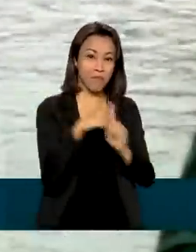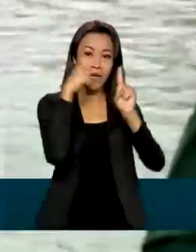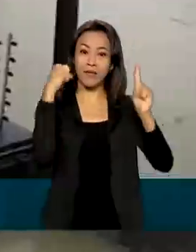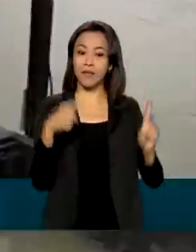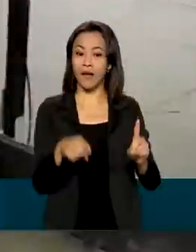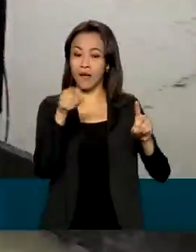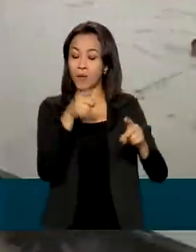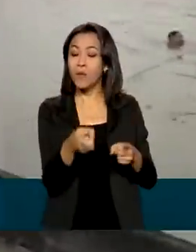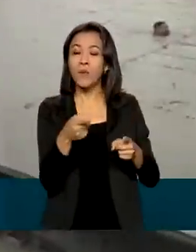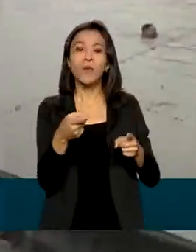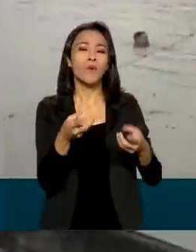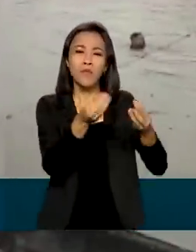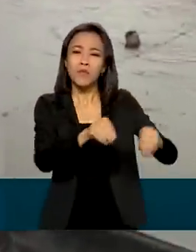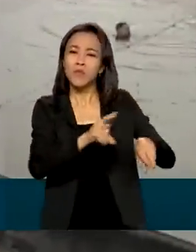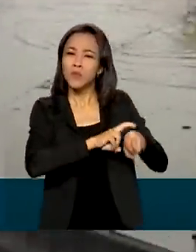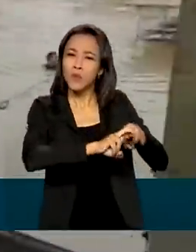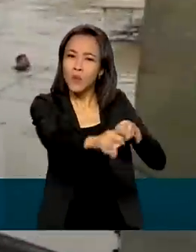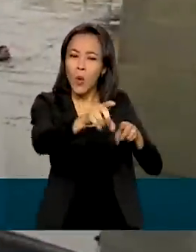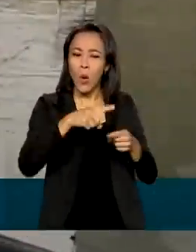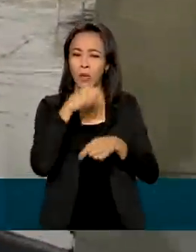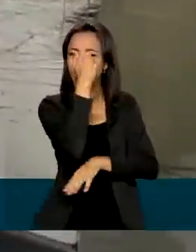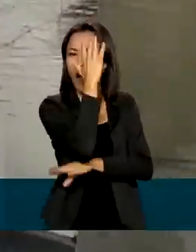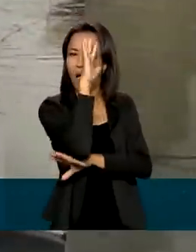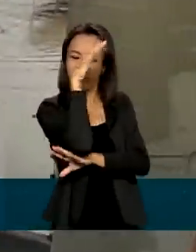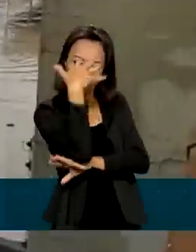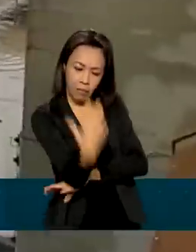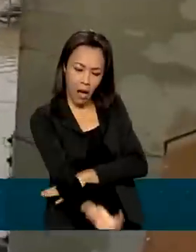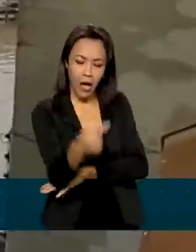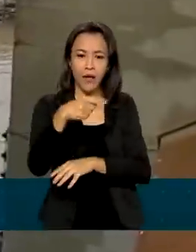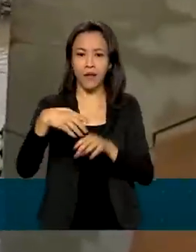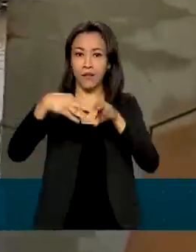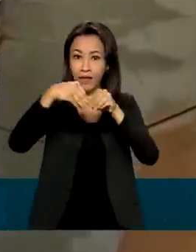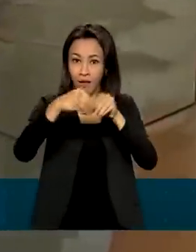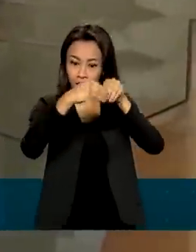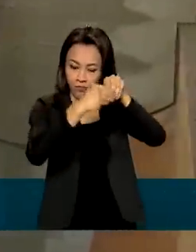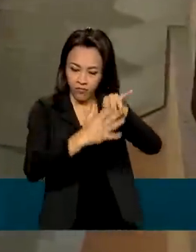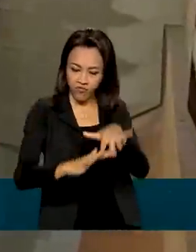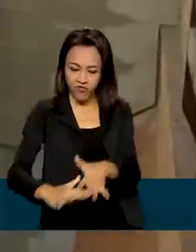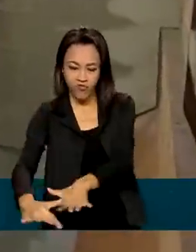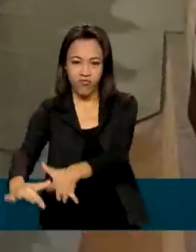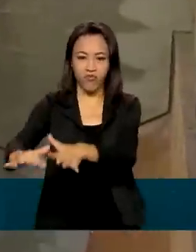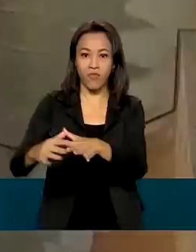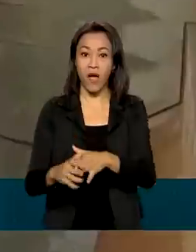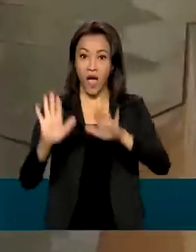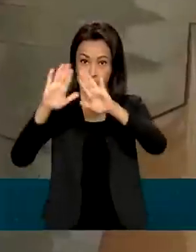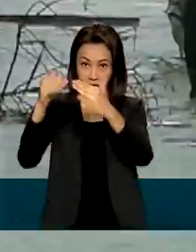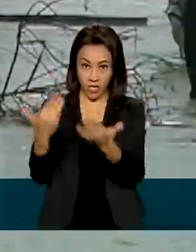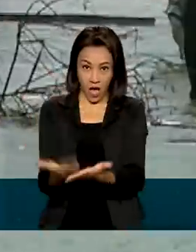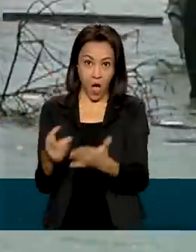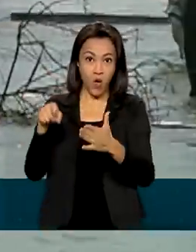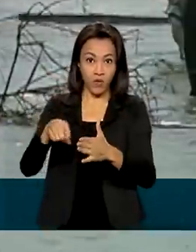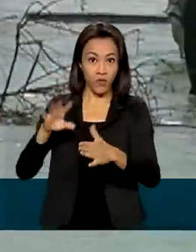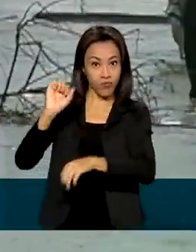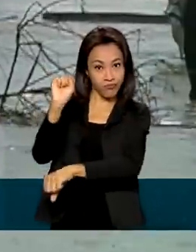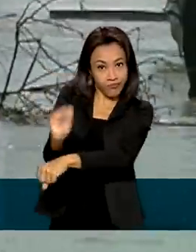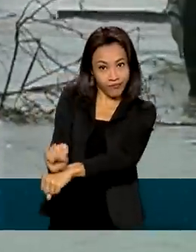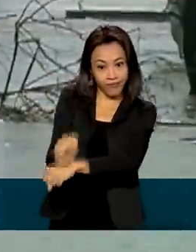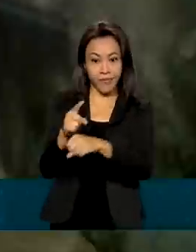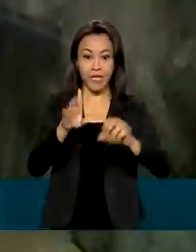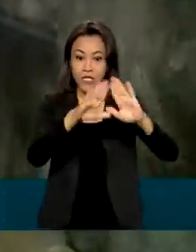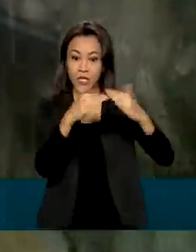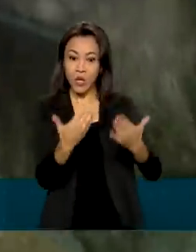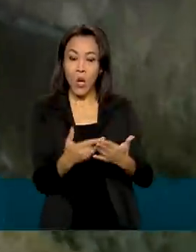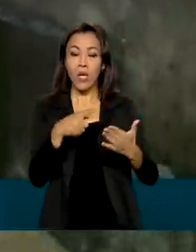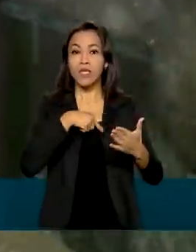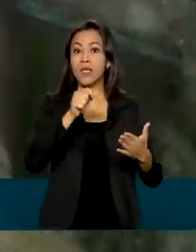dos terminais de ônibus, houve queda de árvores e deslizamentos de terra. Aulas foram suspensas e escolas da cidade estão